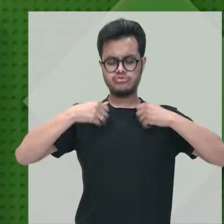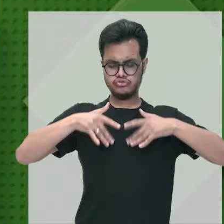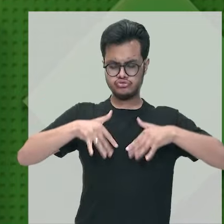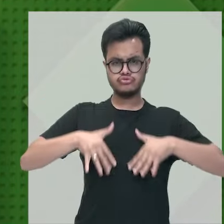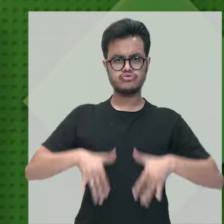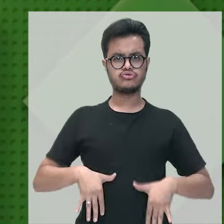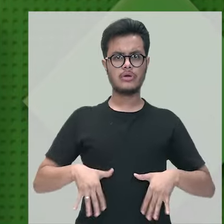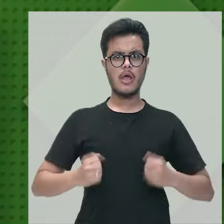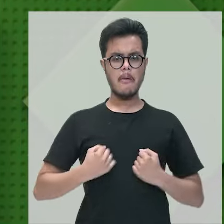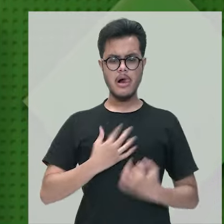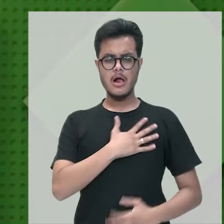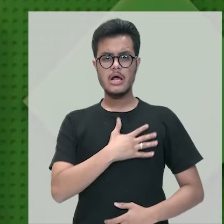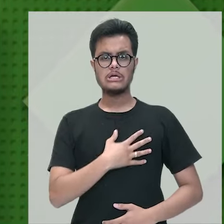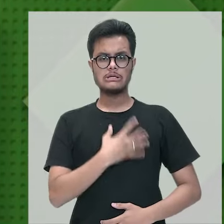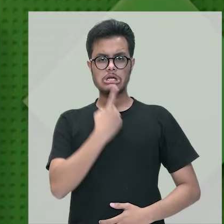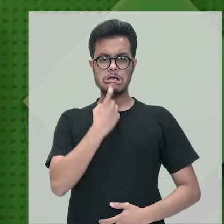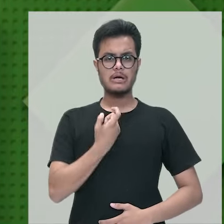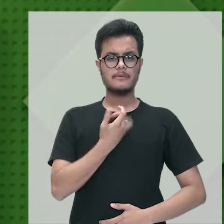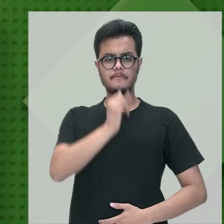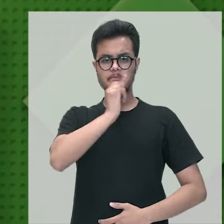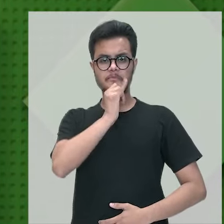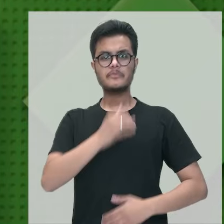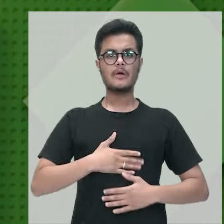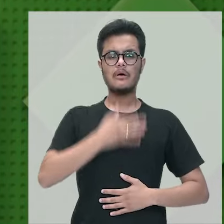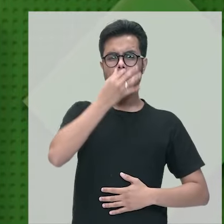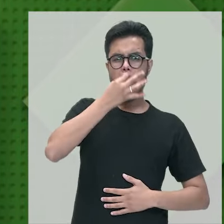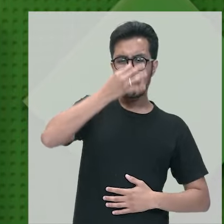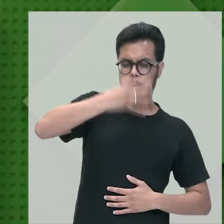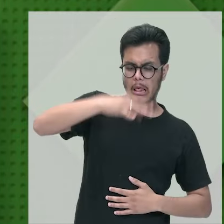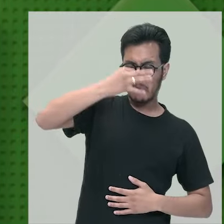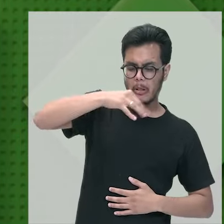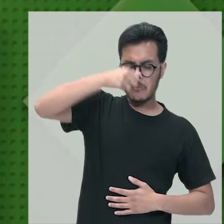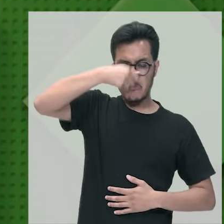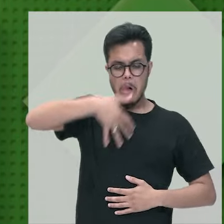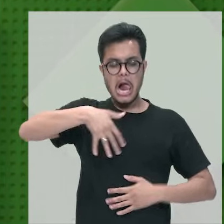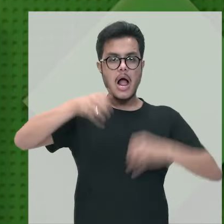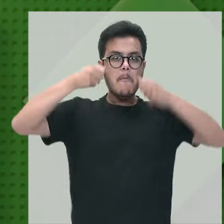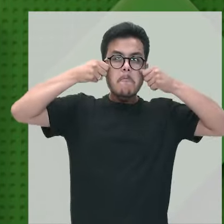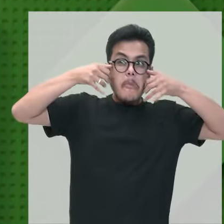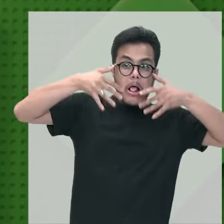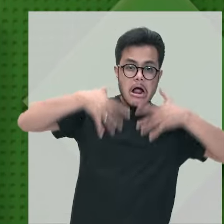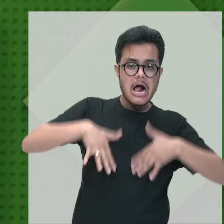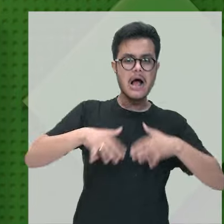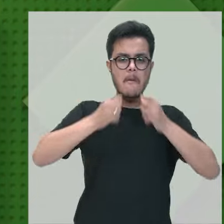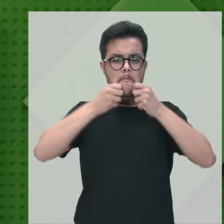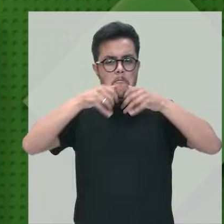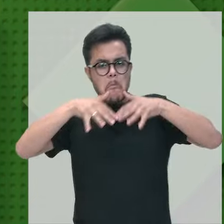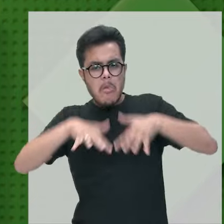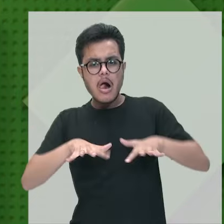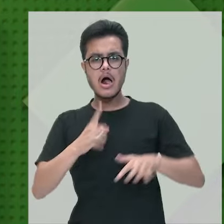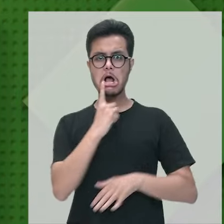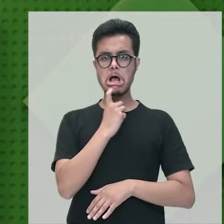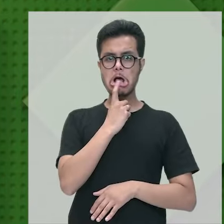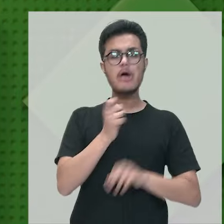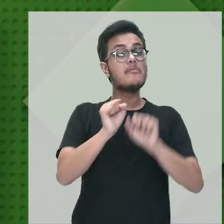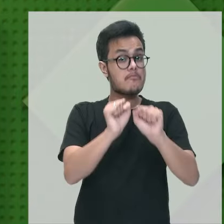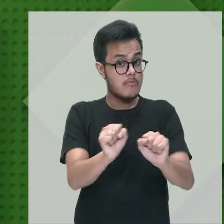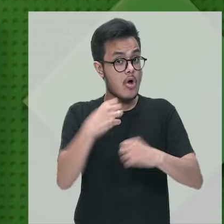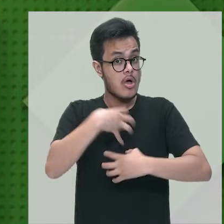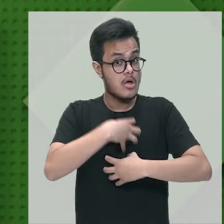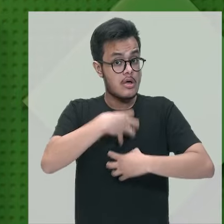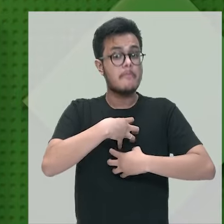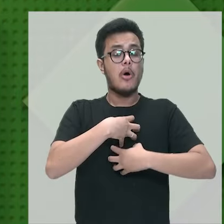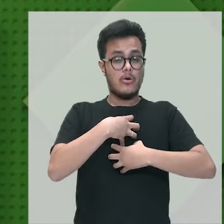Então, qualquer tipo de sangramento, seja, por exemplo, pelo nariz, na boca, nos olhos, eles podem aí indicar que a pessoa está